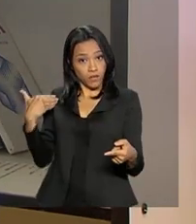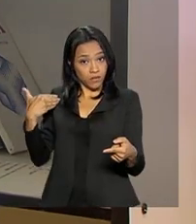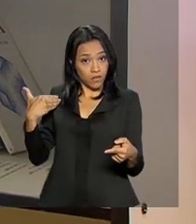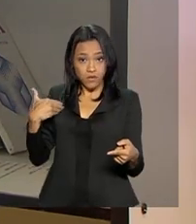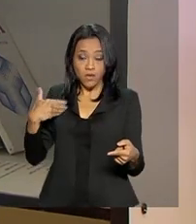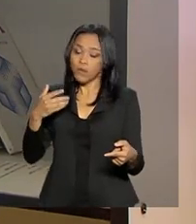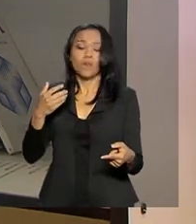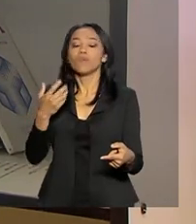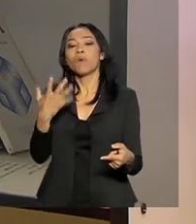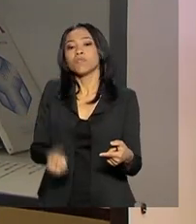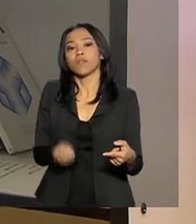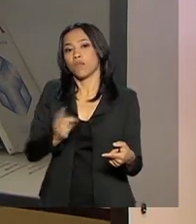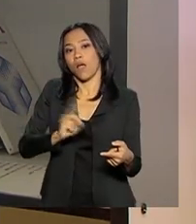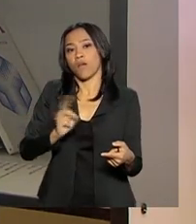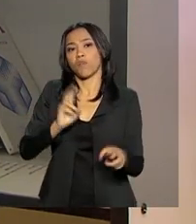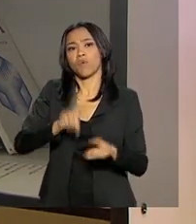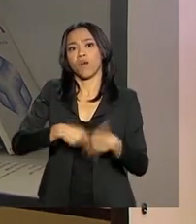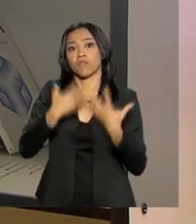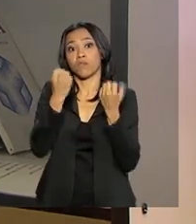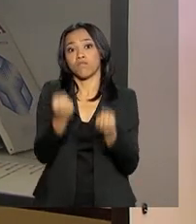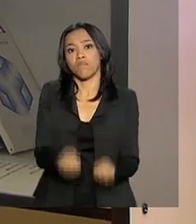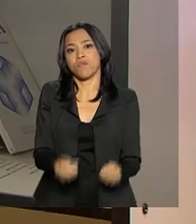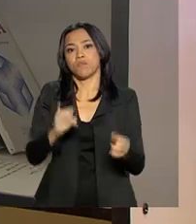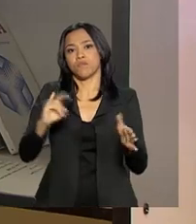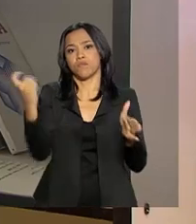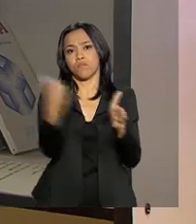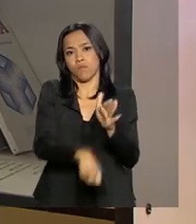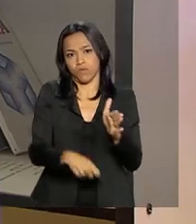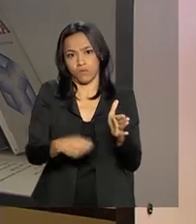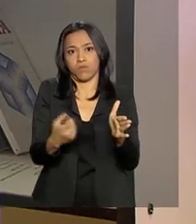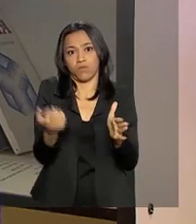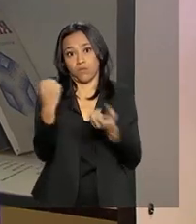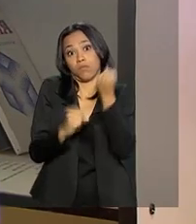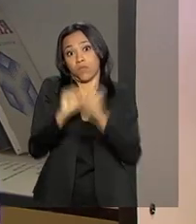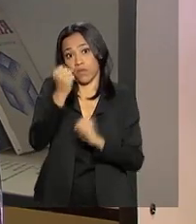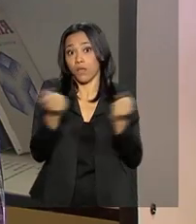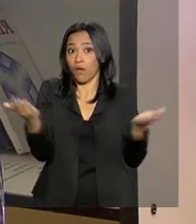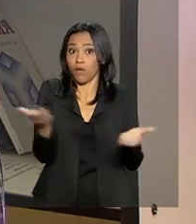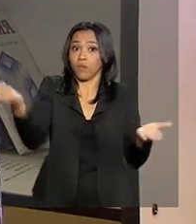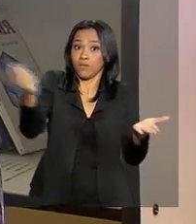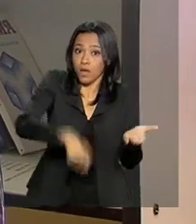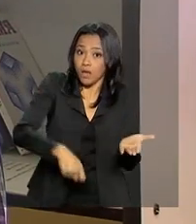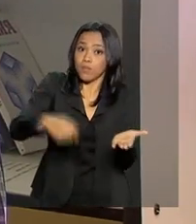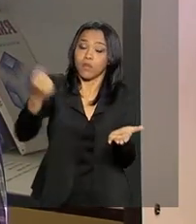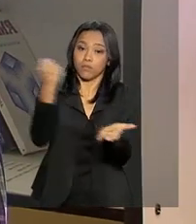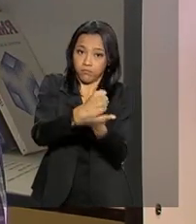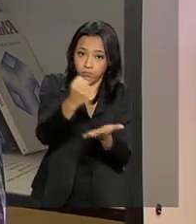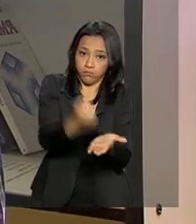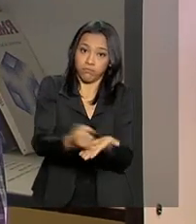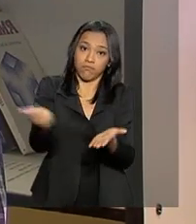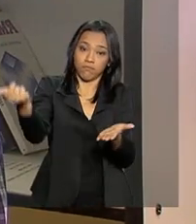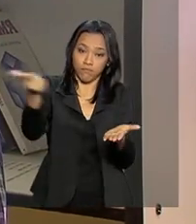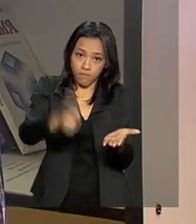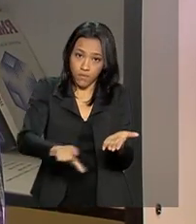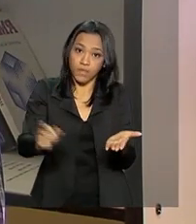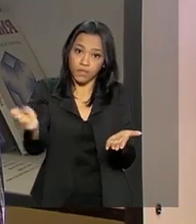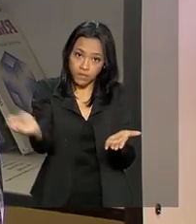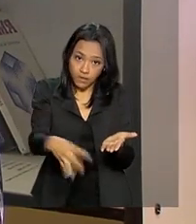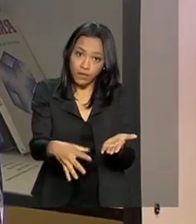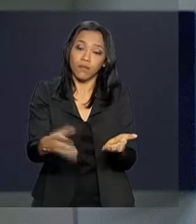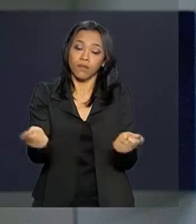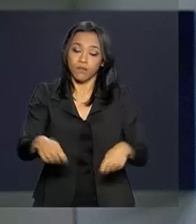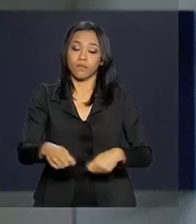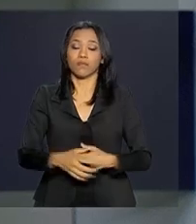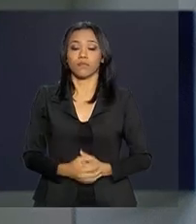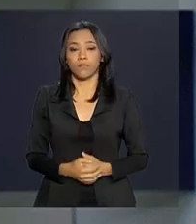admitia tanto por causa da questão dos encargos trabalhistas. E agora você pode admitir mais. Então isso também pode ter um efeito positivo nesses números.